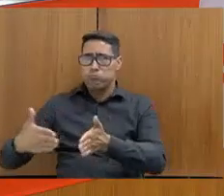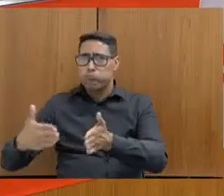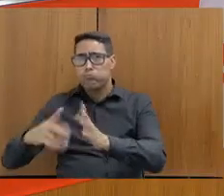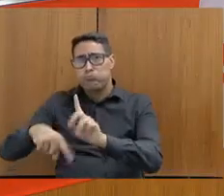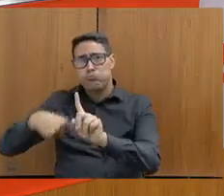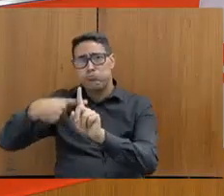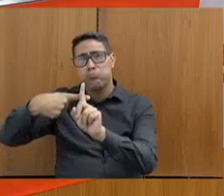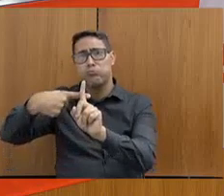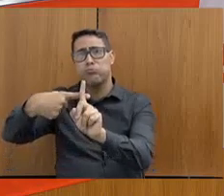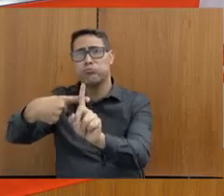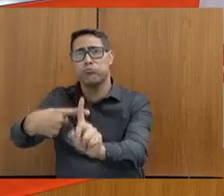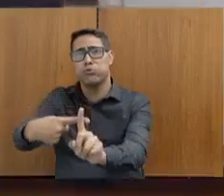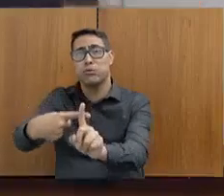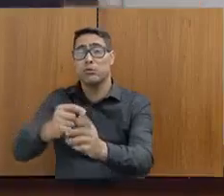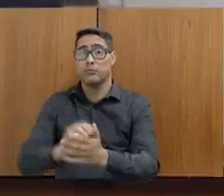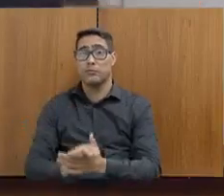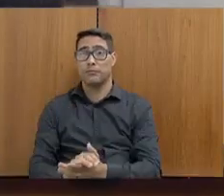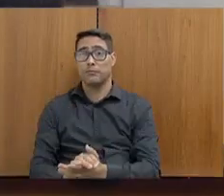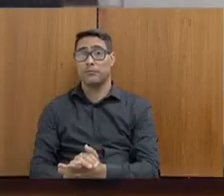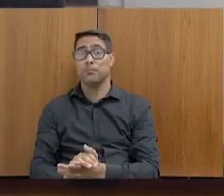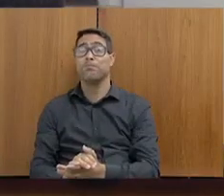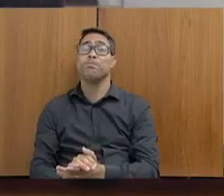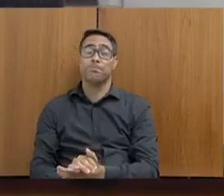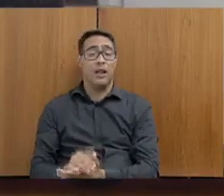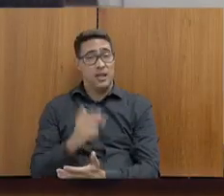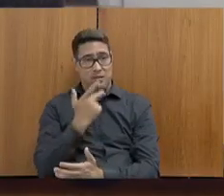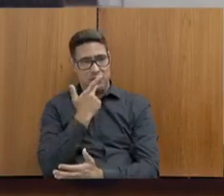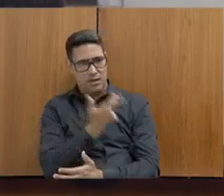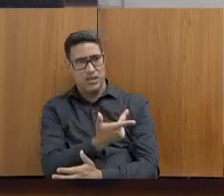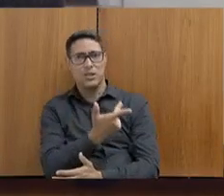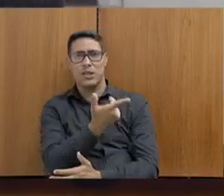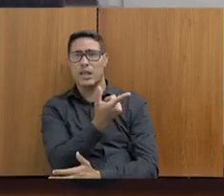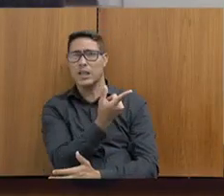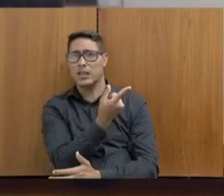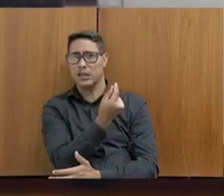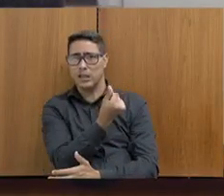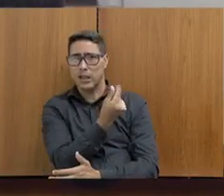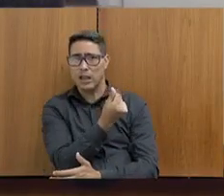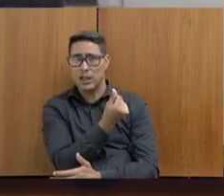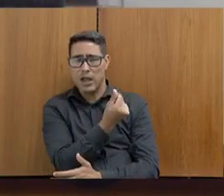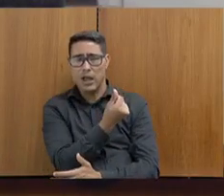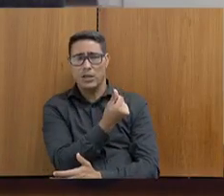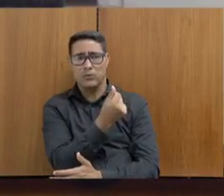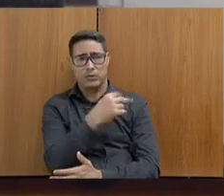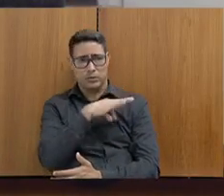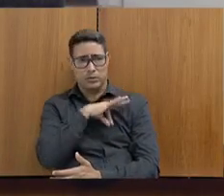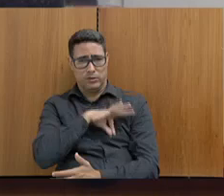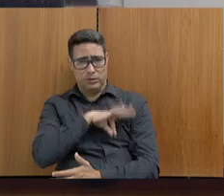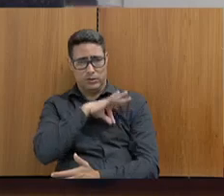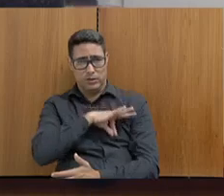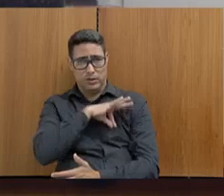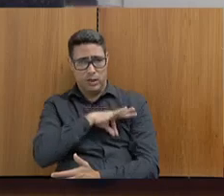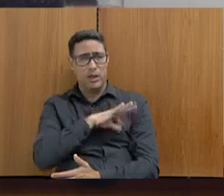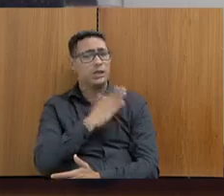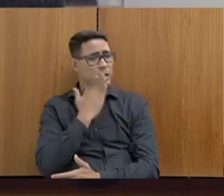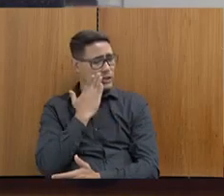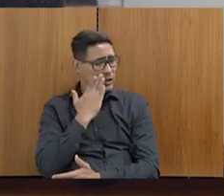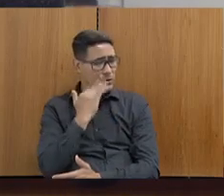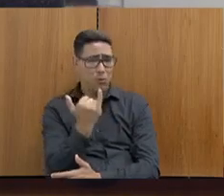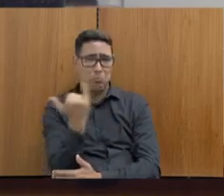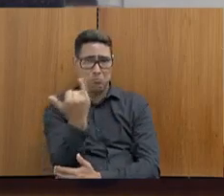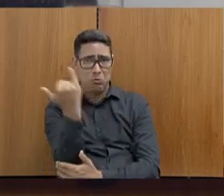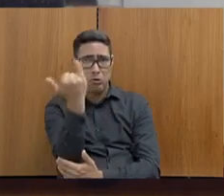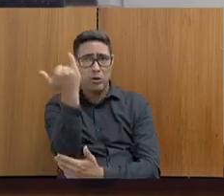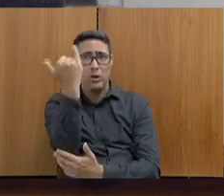fala das questões salariais, não temos dúvida do merecimento, da importância do setor, estamos aqui para